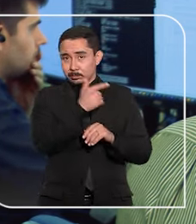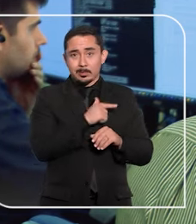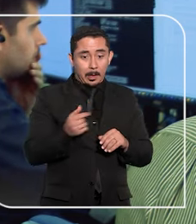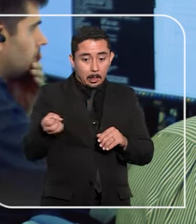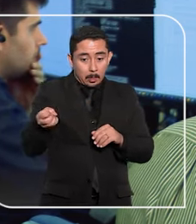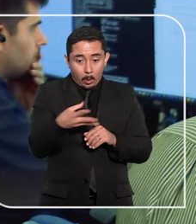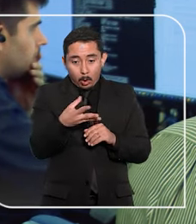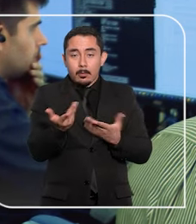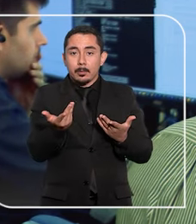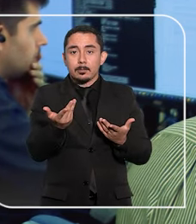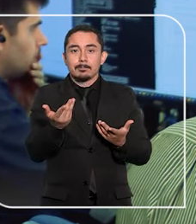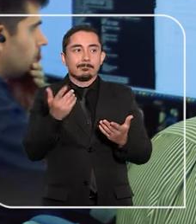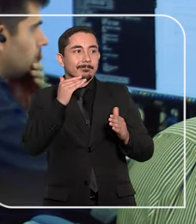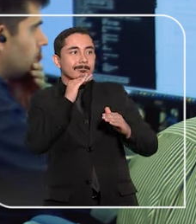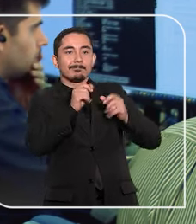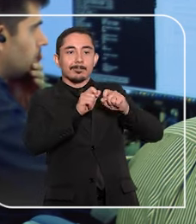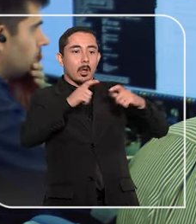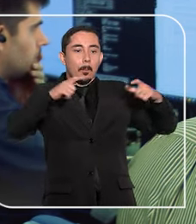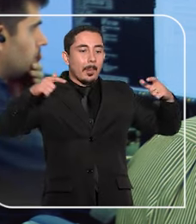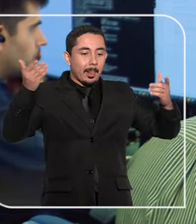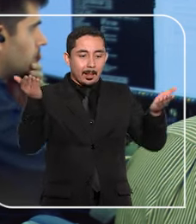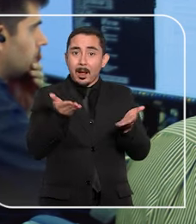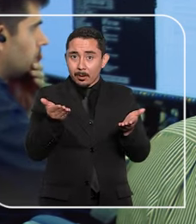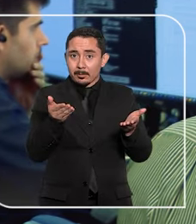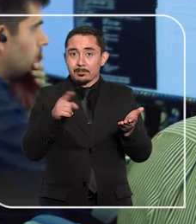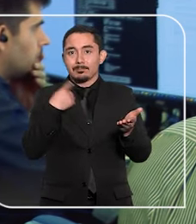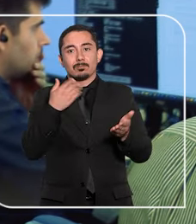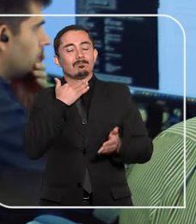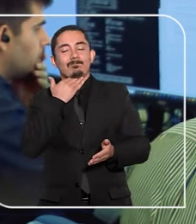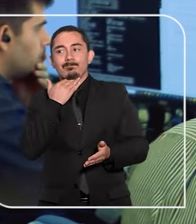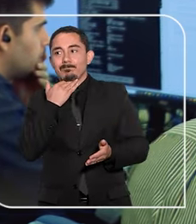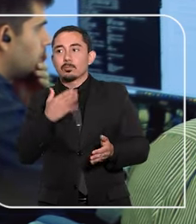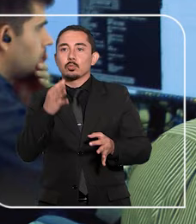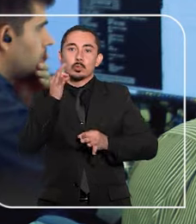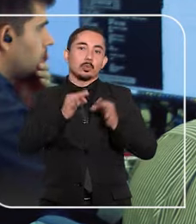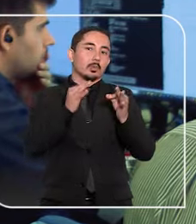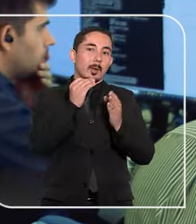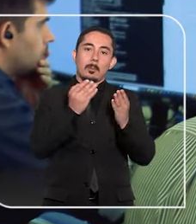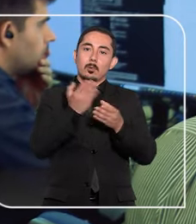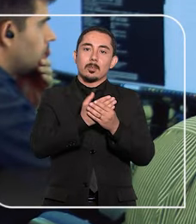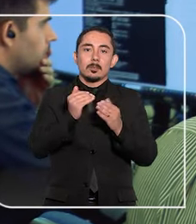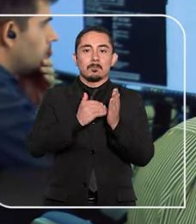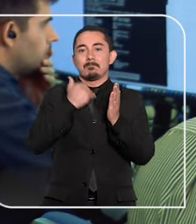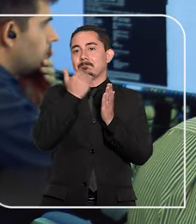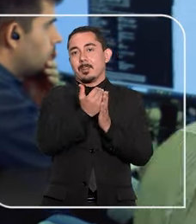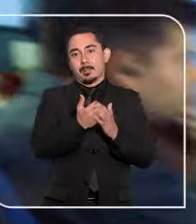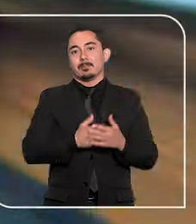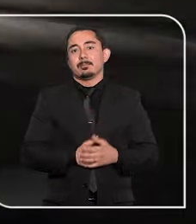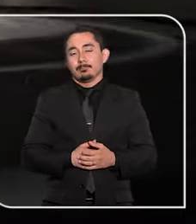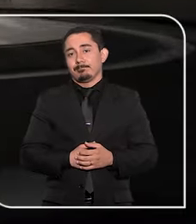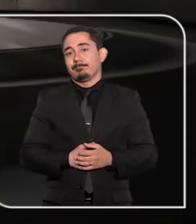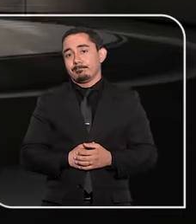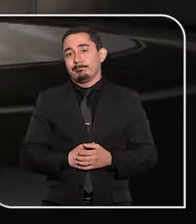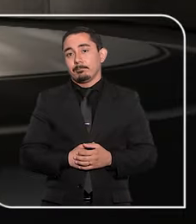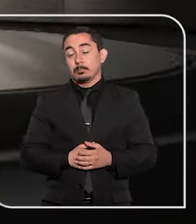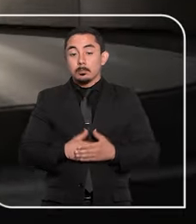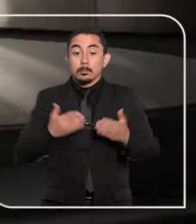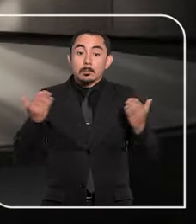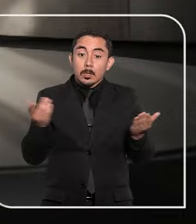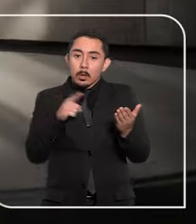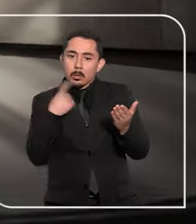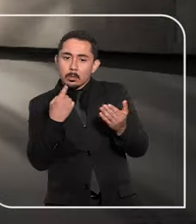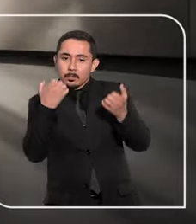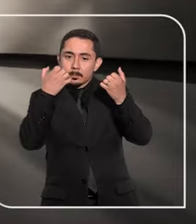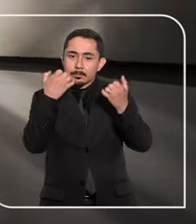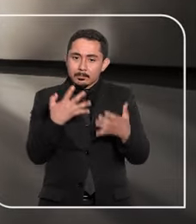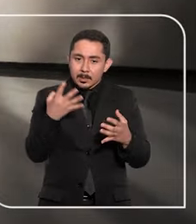possam aumentar a produtividade do quadro atual, com certeza nós não vamos conseguir julgar mais processos do que entram a cada ano. Então, vamos falar